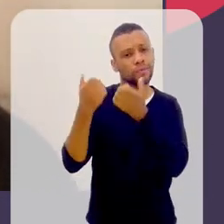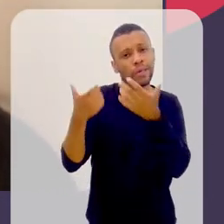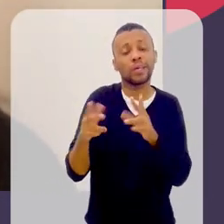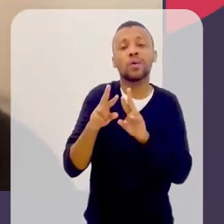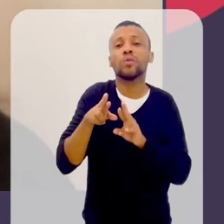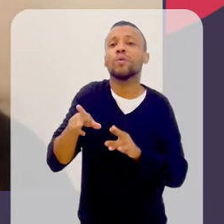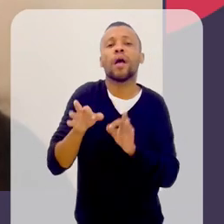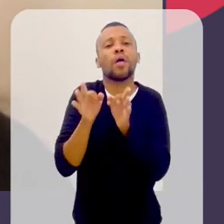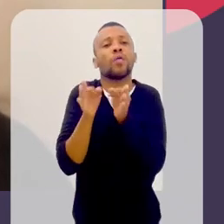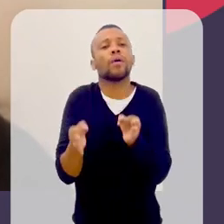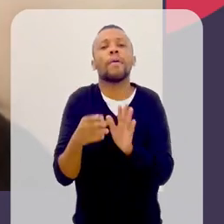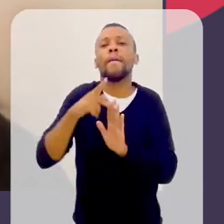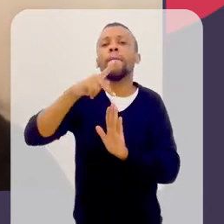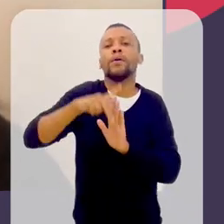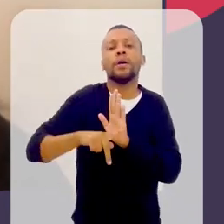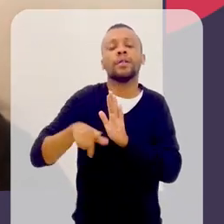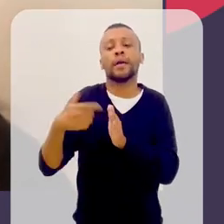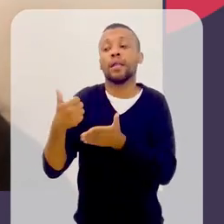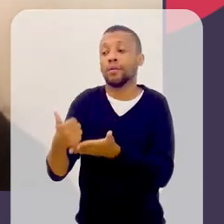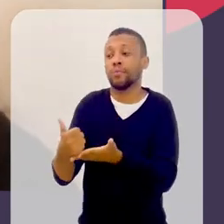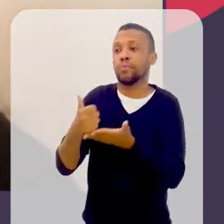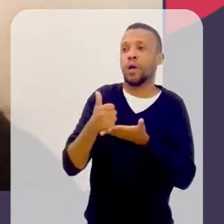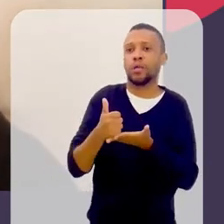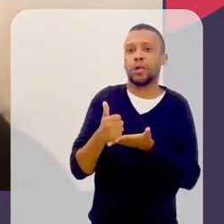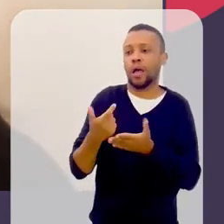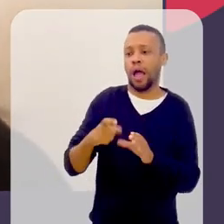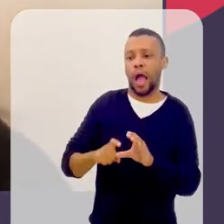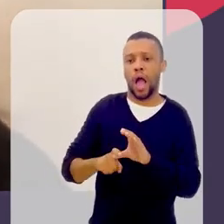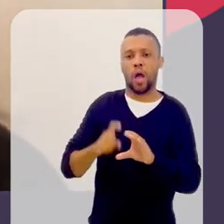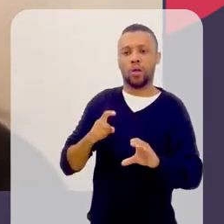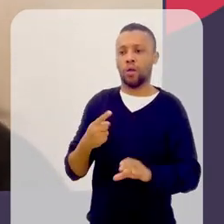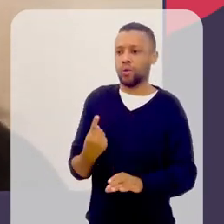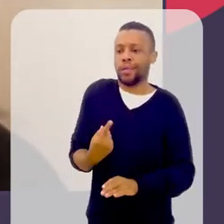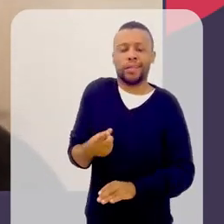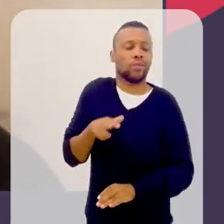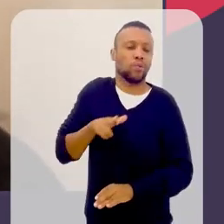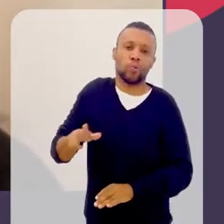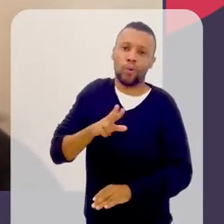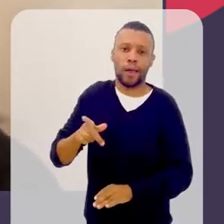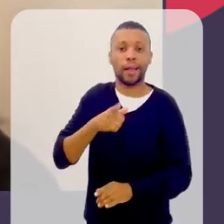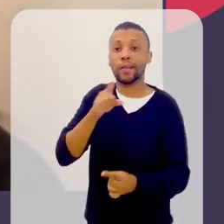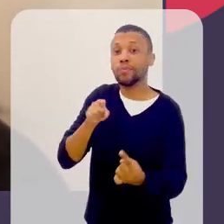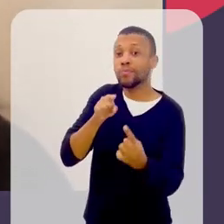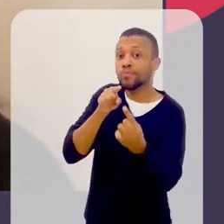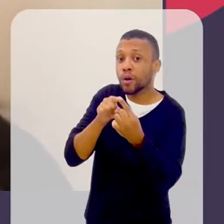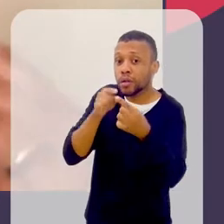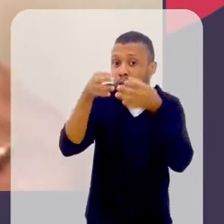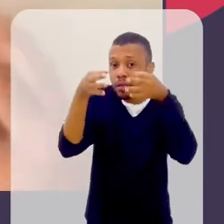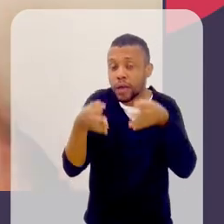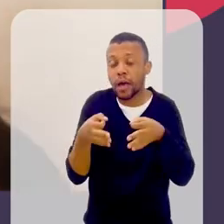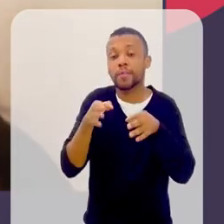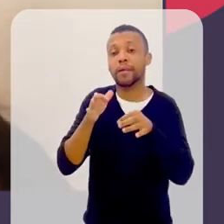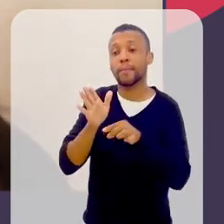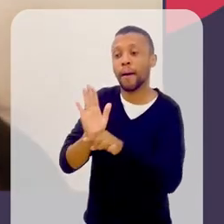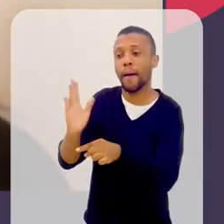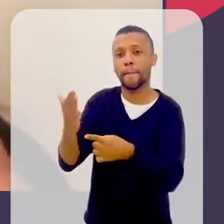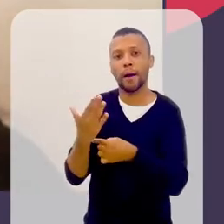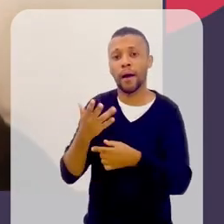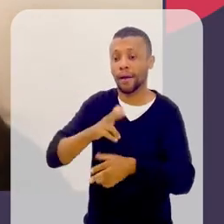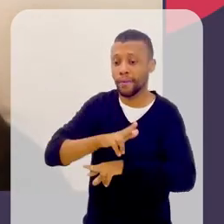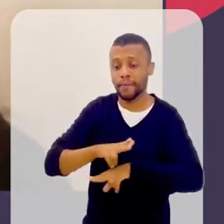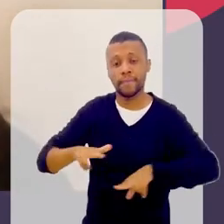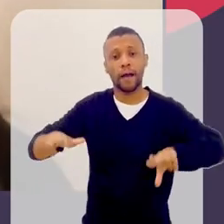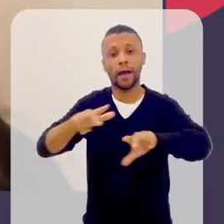não, como eu te disse, não é um projeto que ele se sustenta sozinho, é um projeto que faz sentido em rede, em